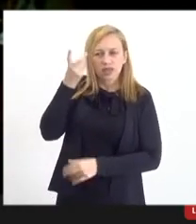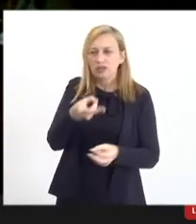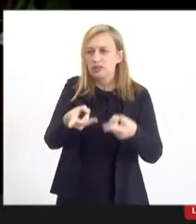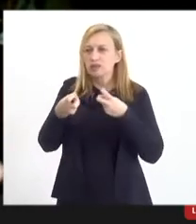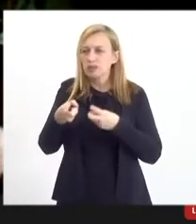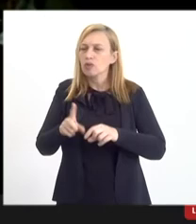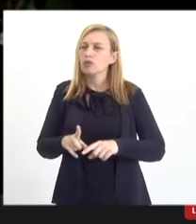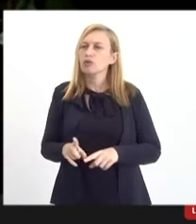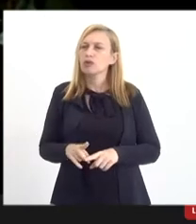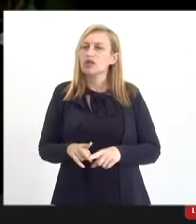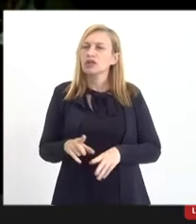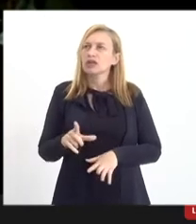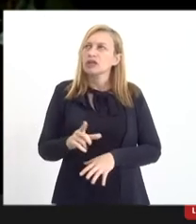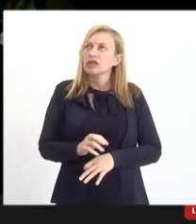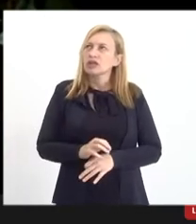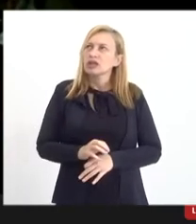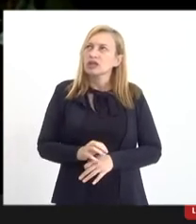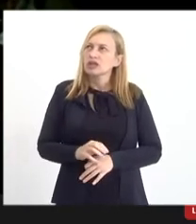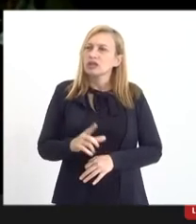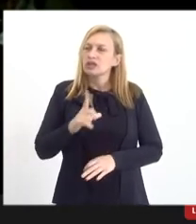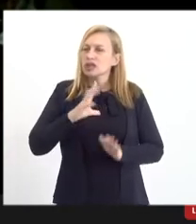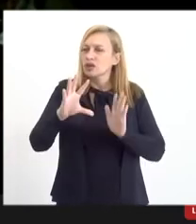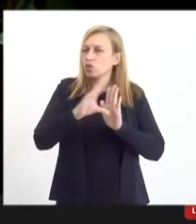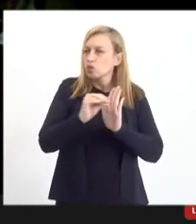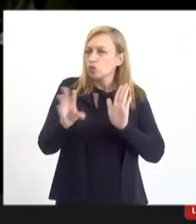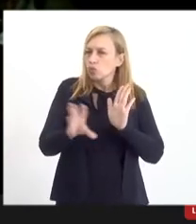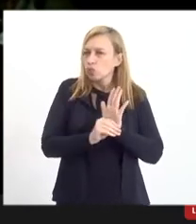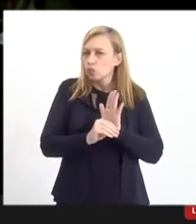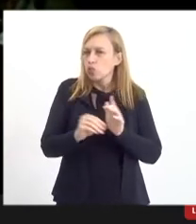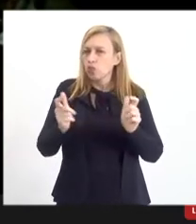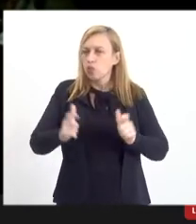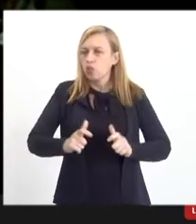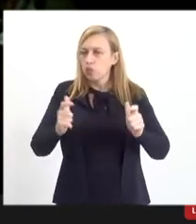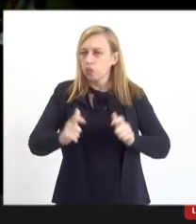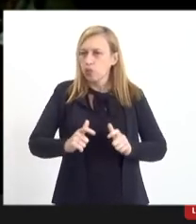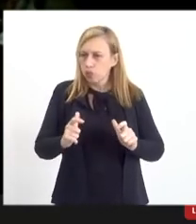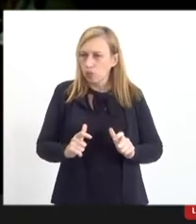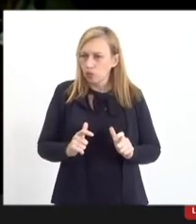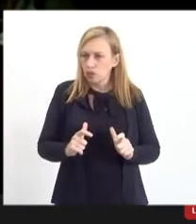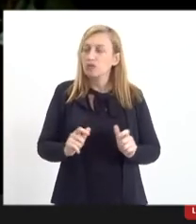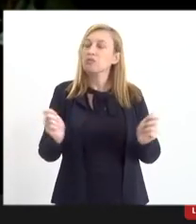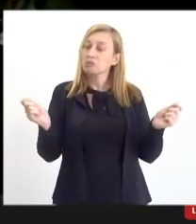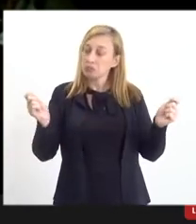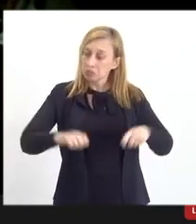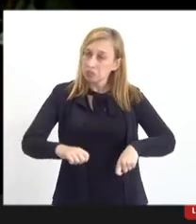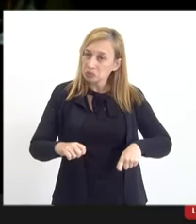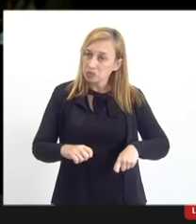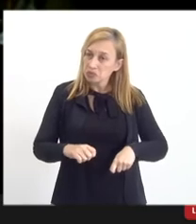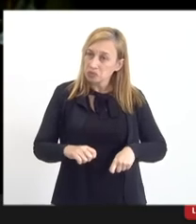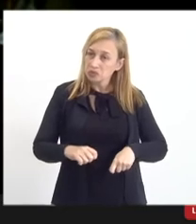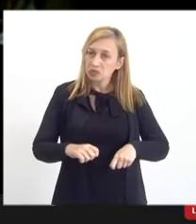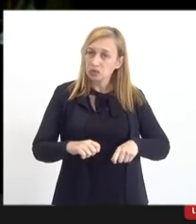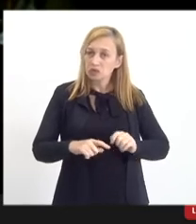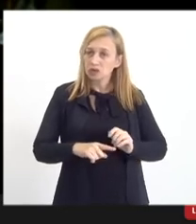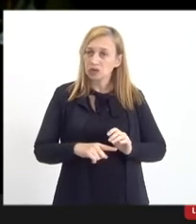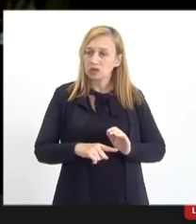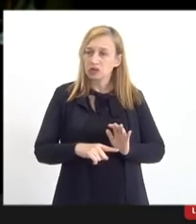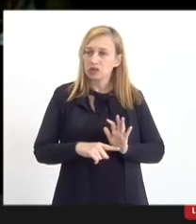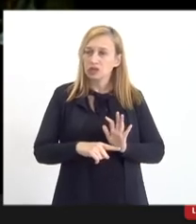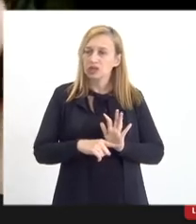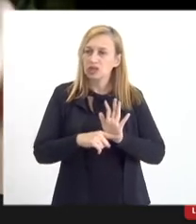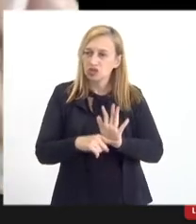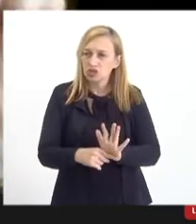seguinte, existe um conteúdo local que é possível de ser atendido e não é atendido,